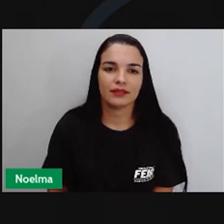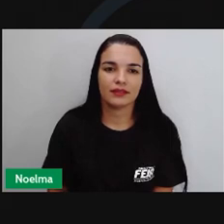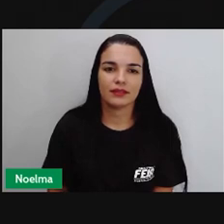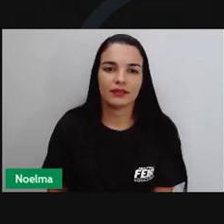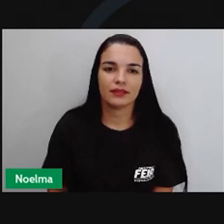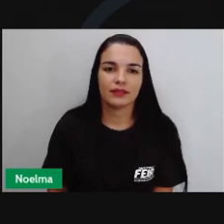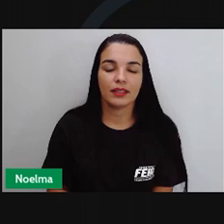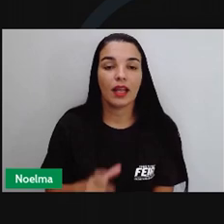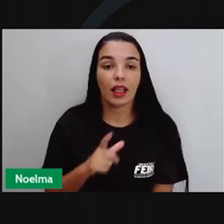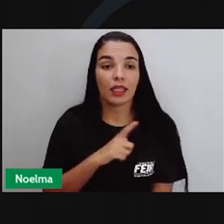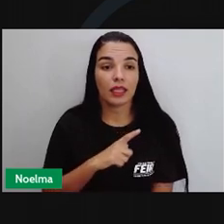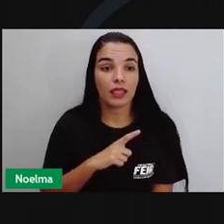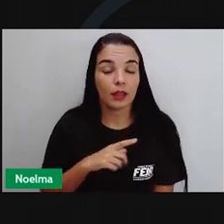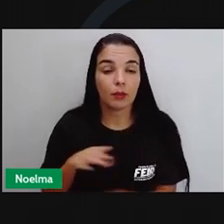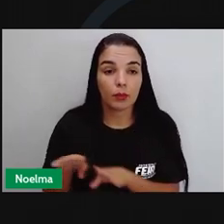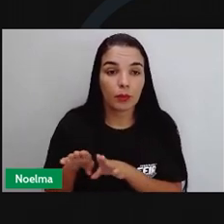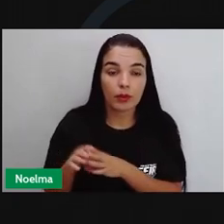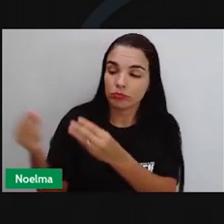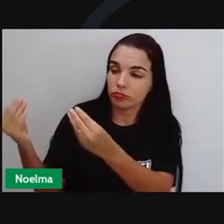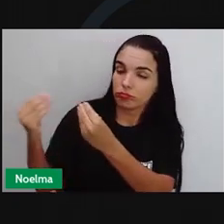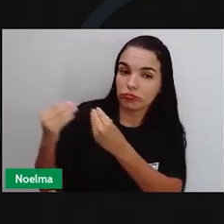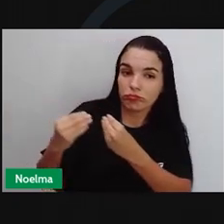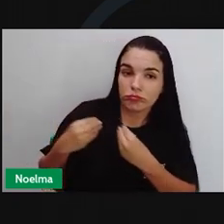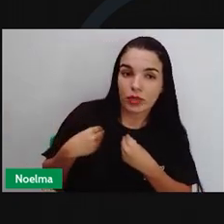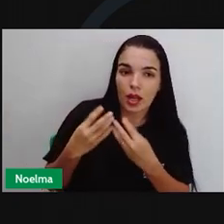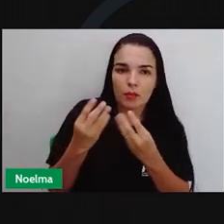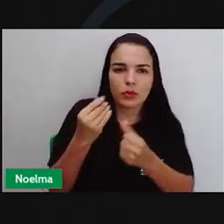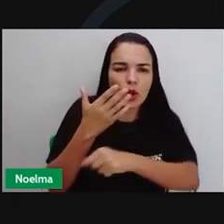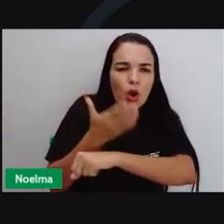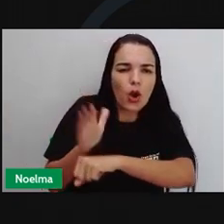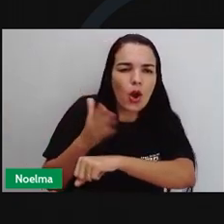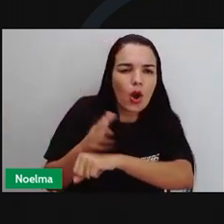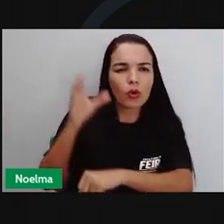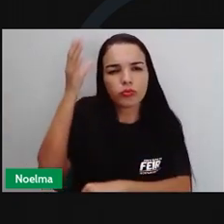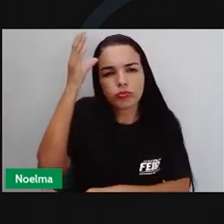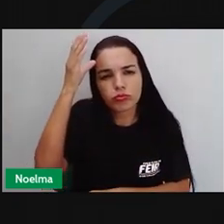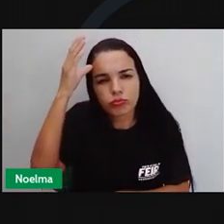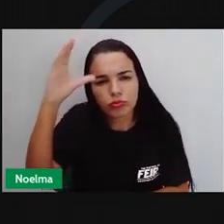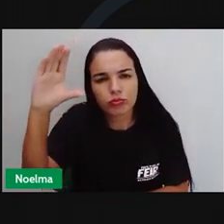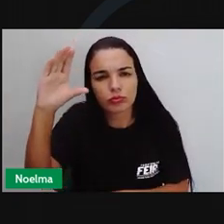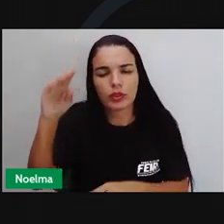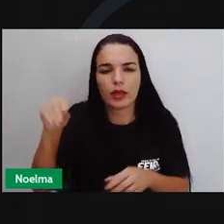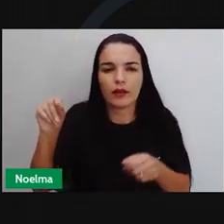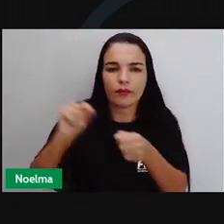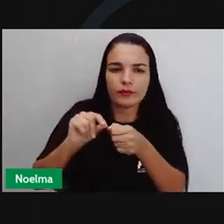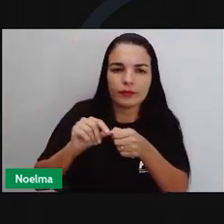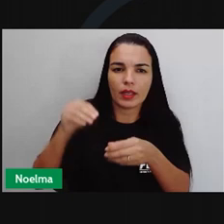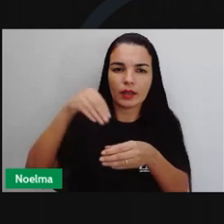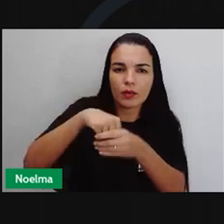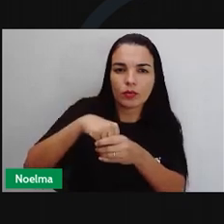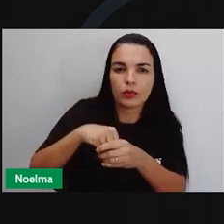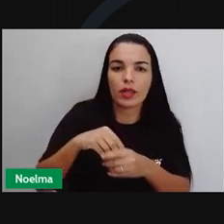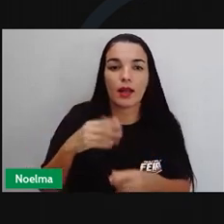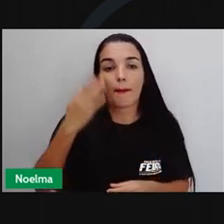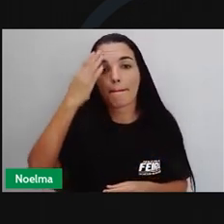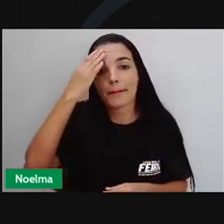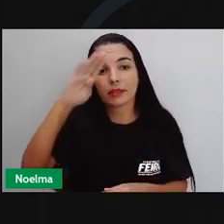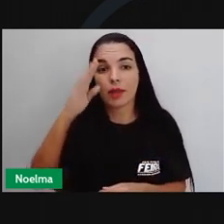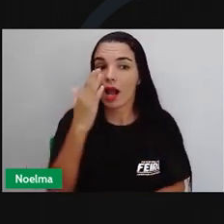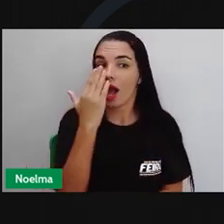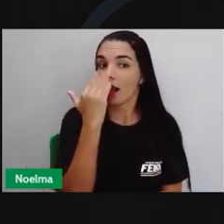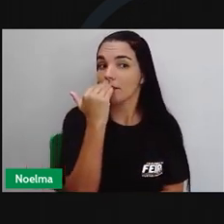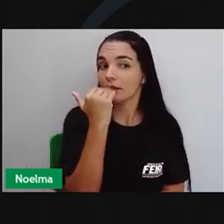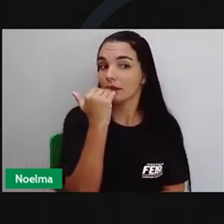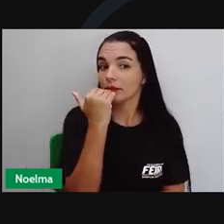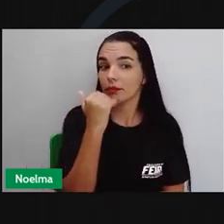Herdamos também dos diversos imigrantes costumes que passaram a fazer parte da nossa cultura, principalmente em relação à alimentação.